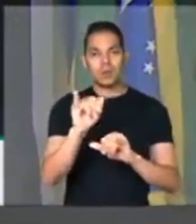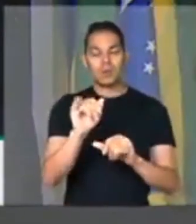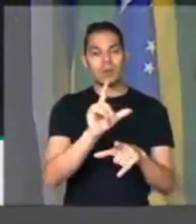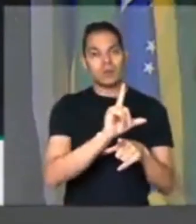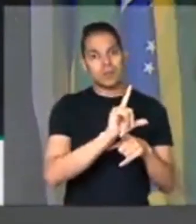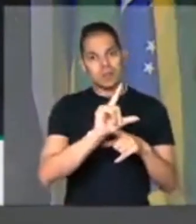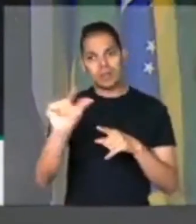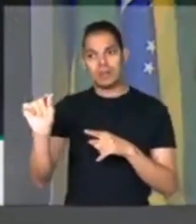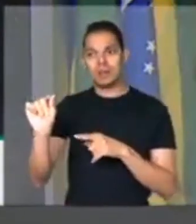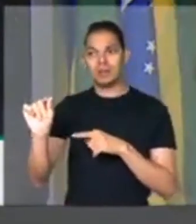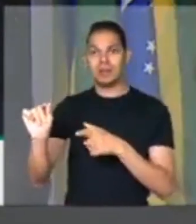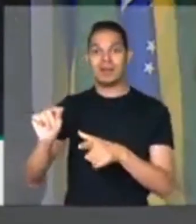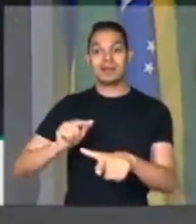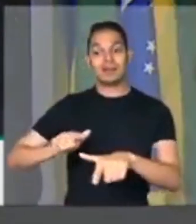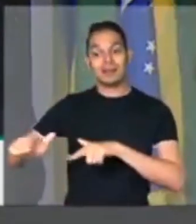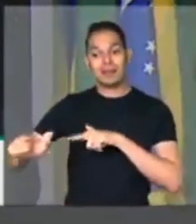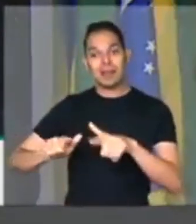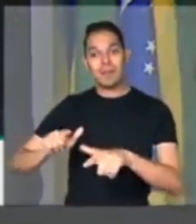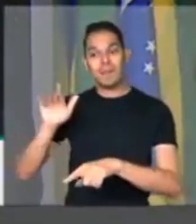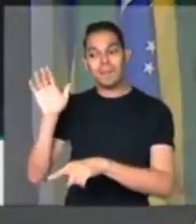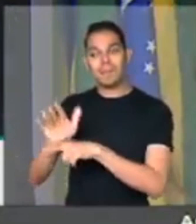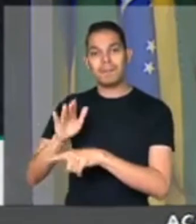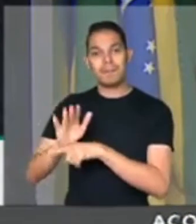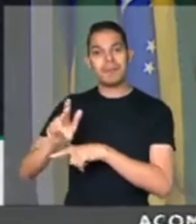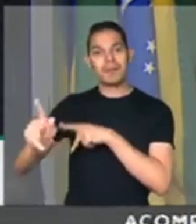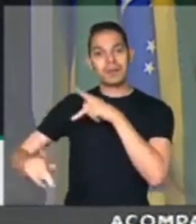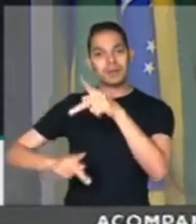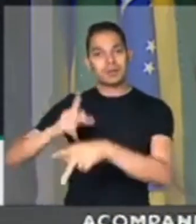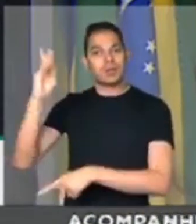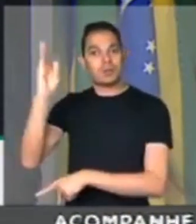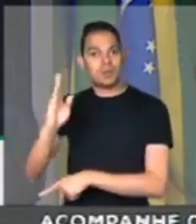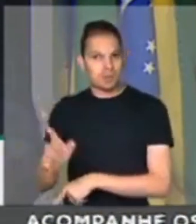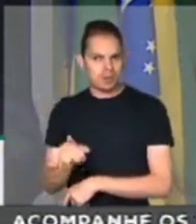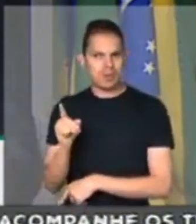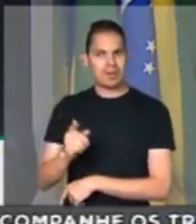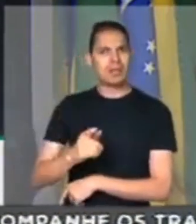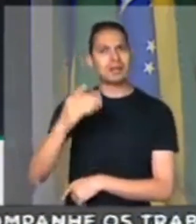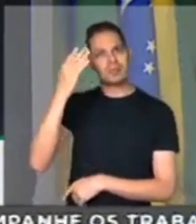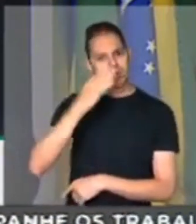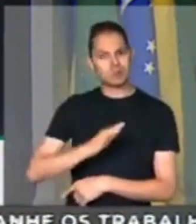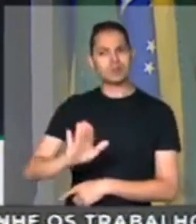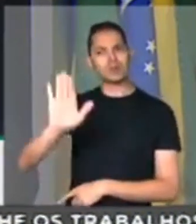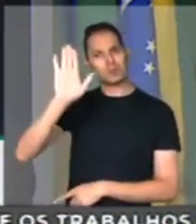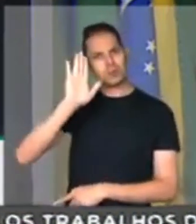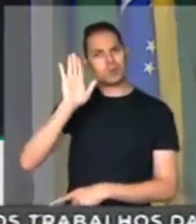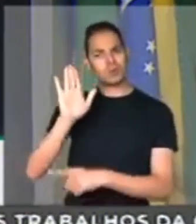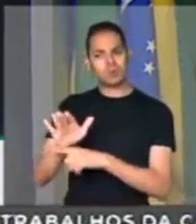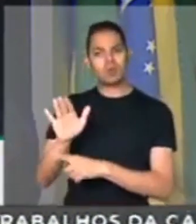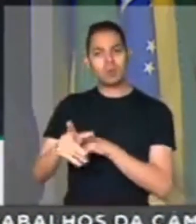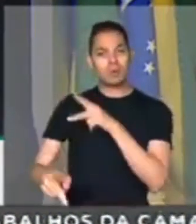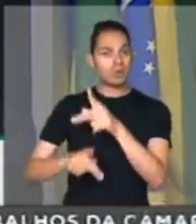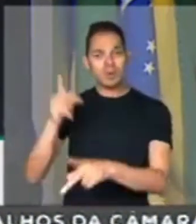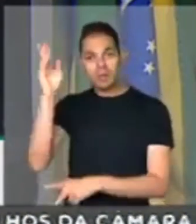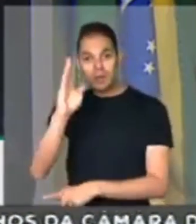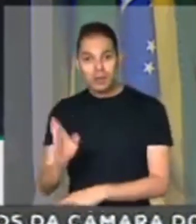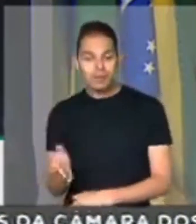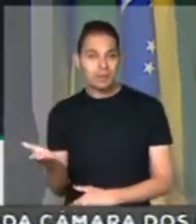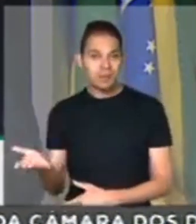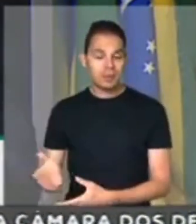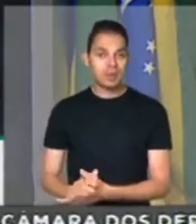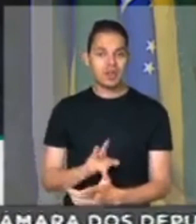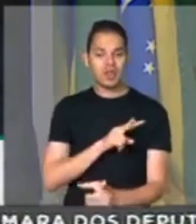trabalhar pelo povo brasileiro. Afinal, ele jurou que iria trabalhar pelo povo brasileiro, sem